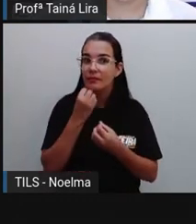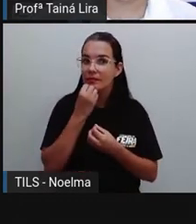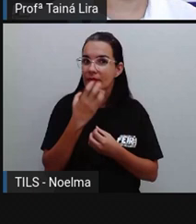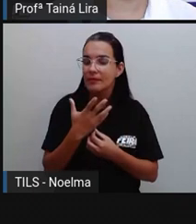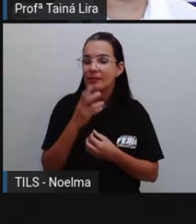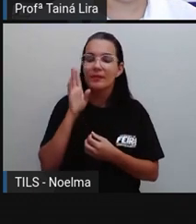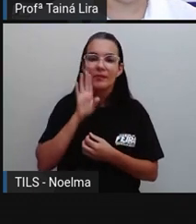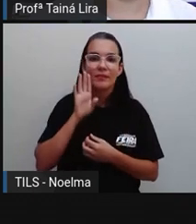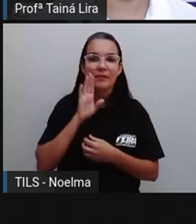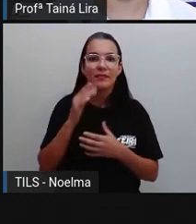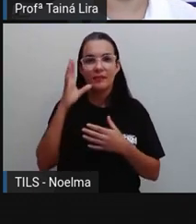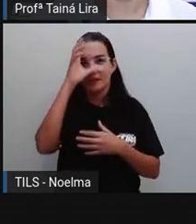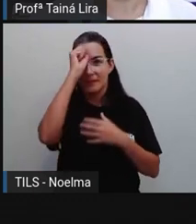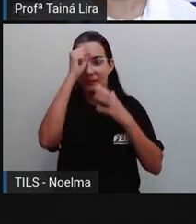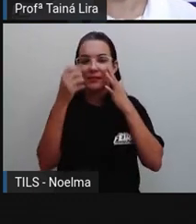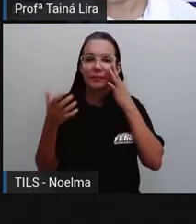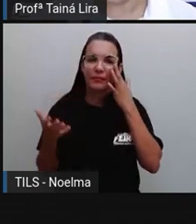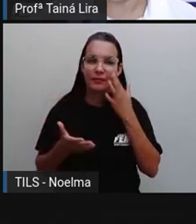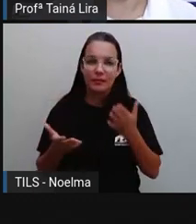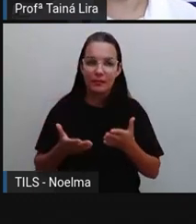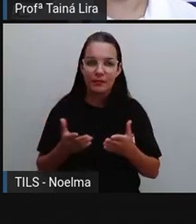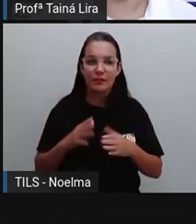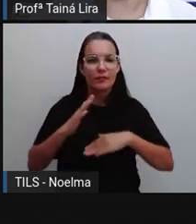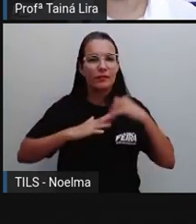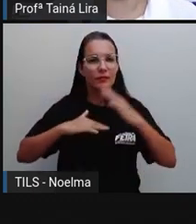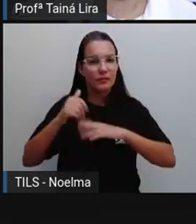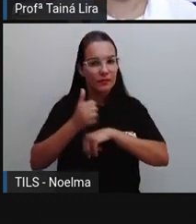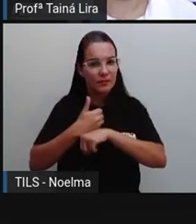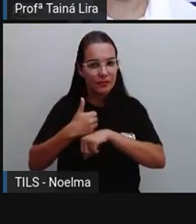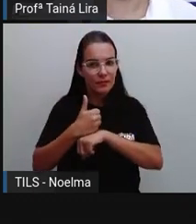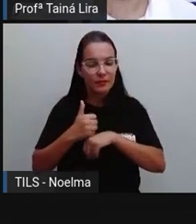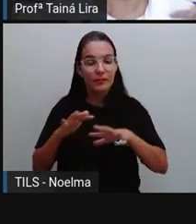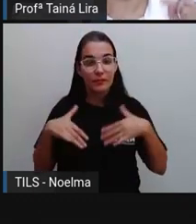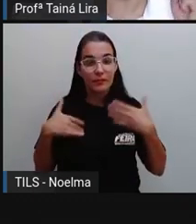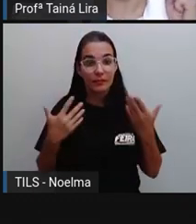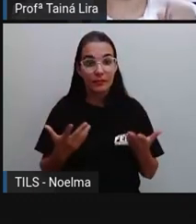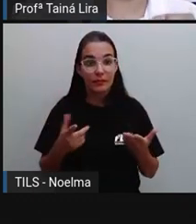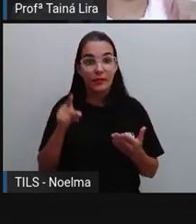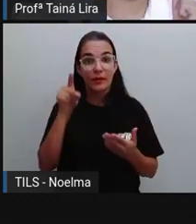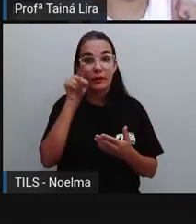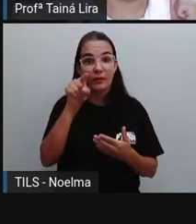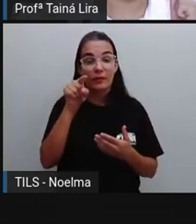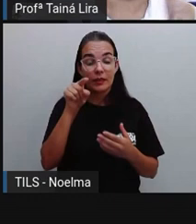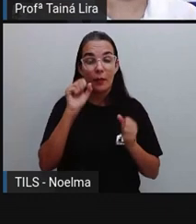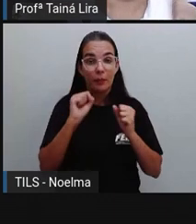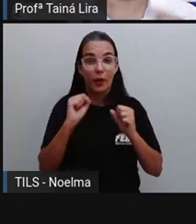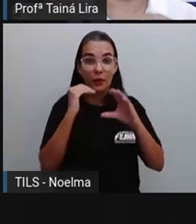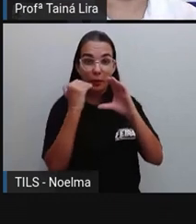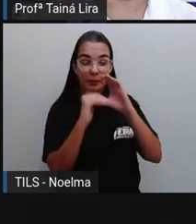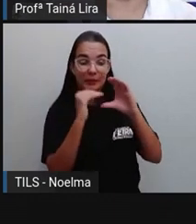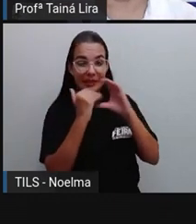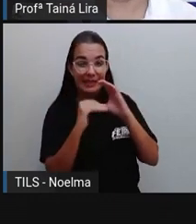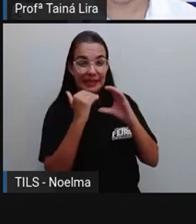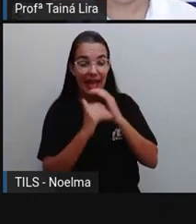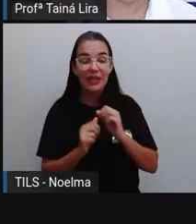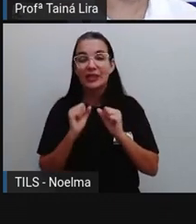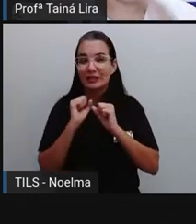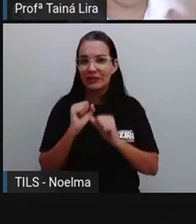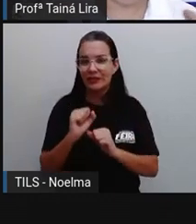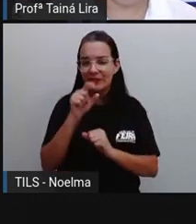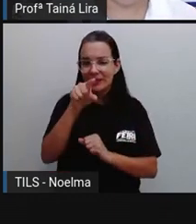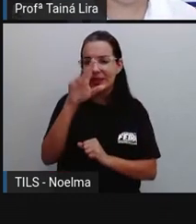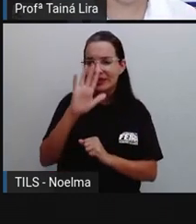legais nós aprendemos hoje sobre as profissões. E aí, comenta aqui, ó, para a PRO saber, você já